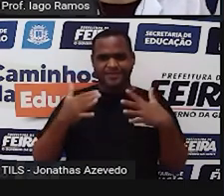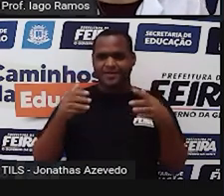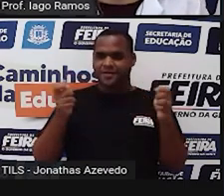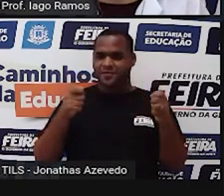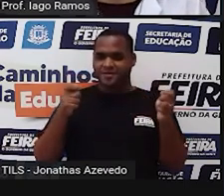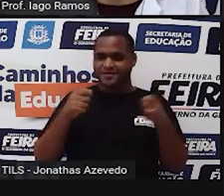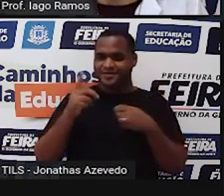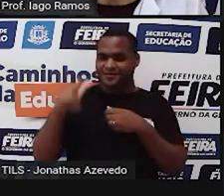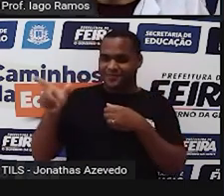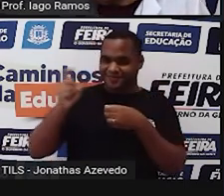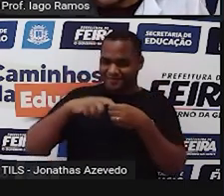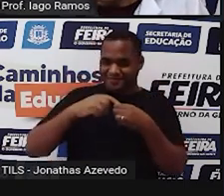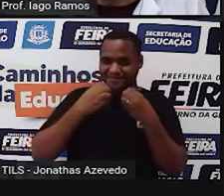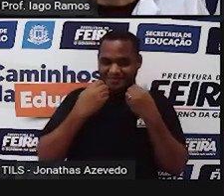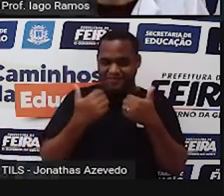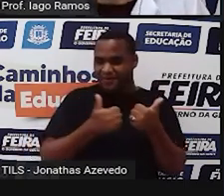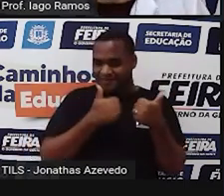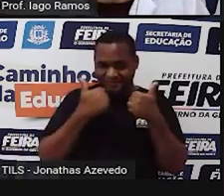retomar, tá bom?